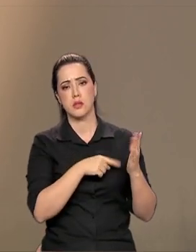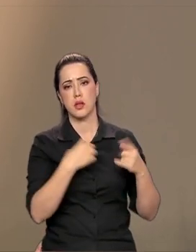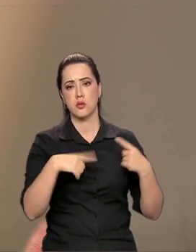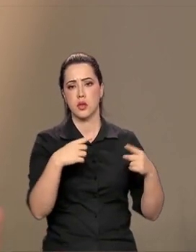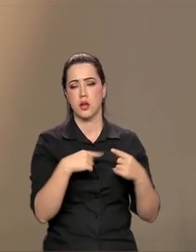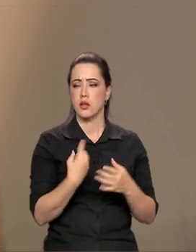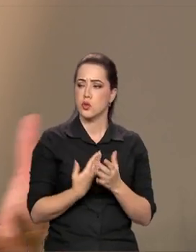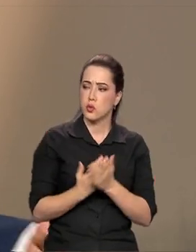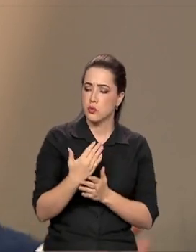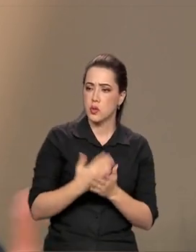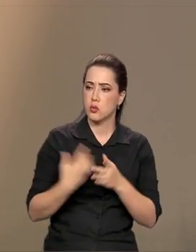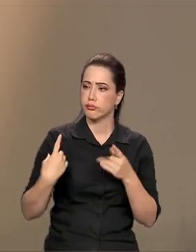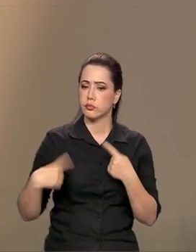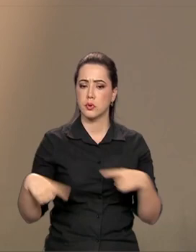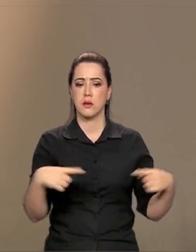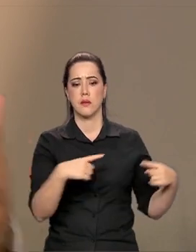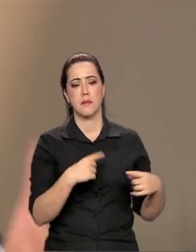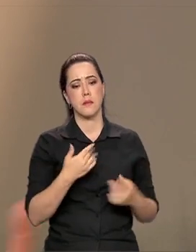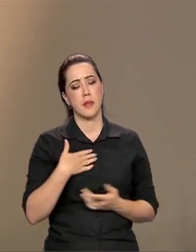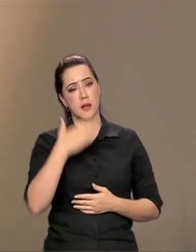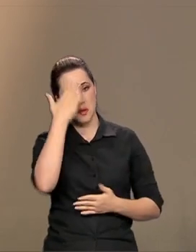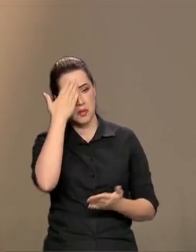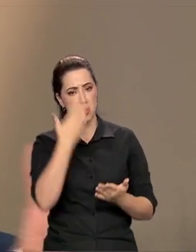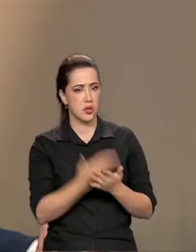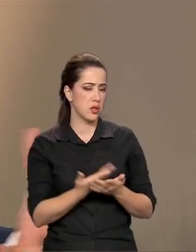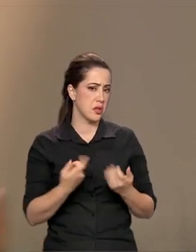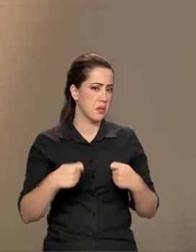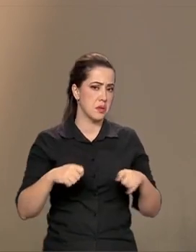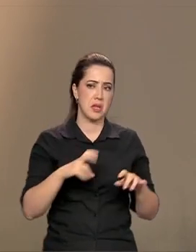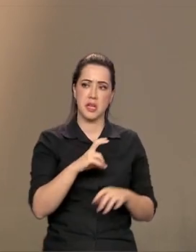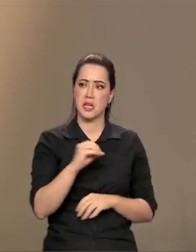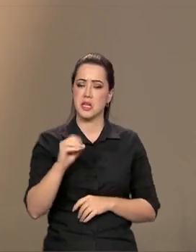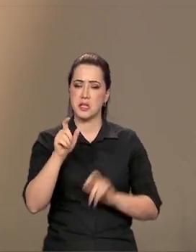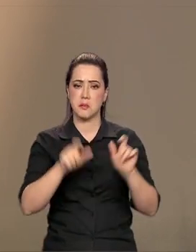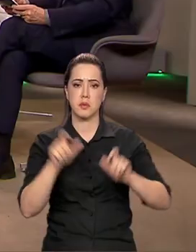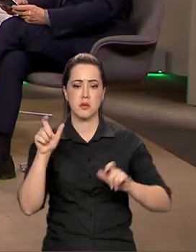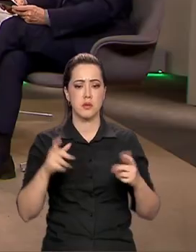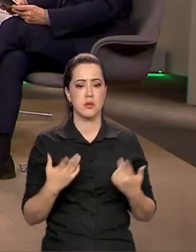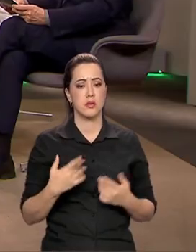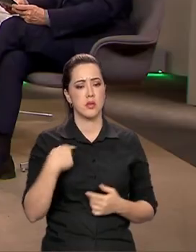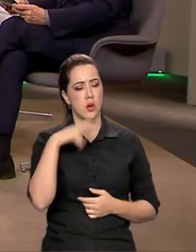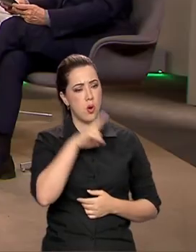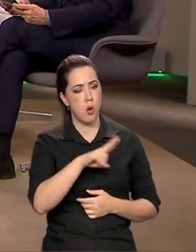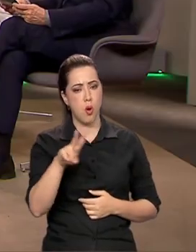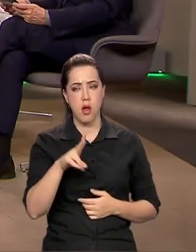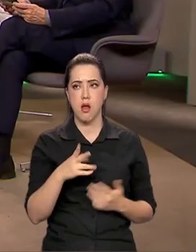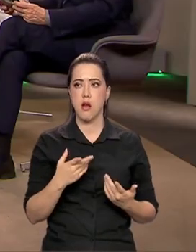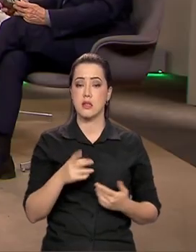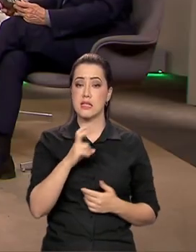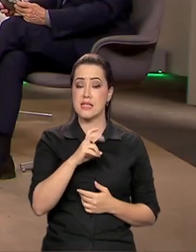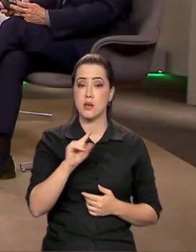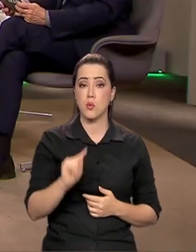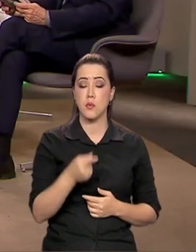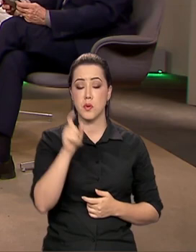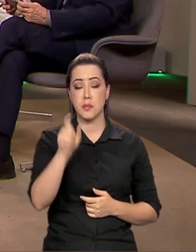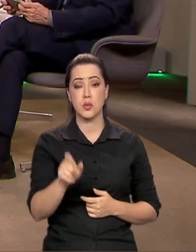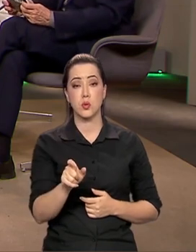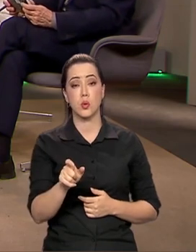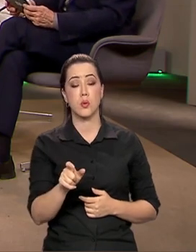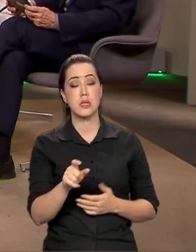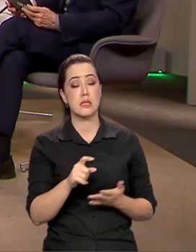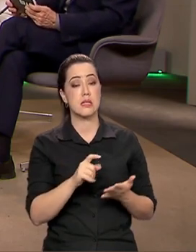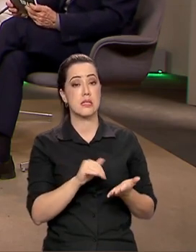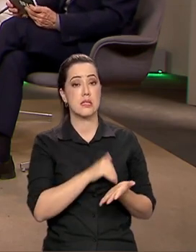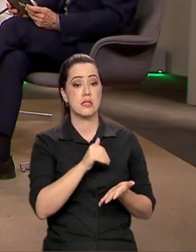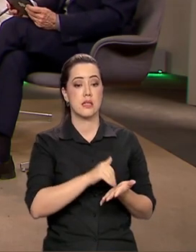isso. E eu achei que ia ser uma coisa de umas 500 pessoas, dos movimentos e tal. Olha que tem 5 mil pessoas escritas e nós